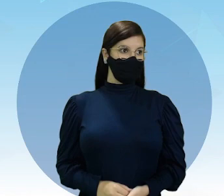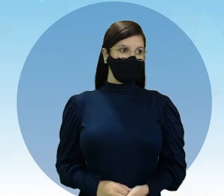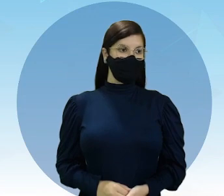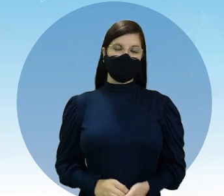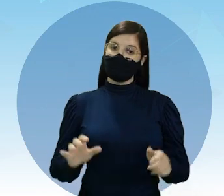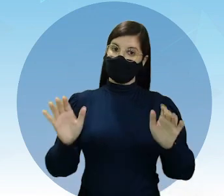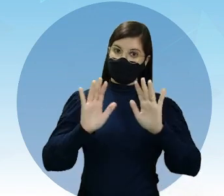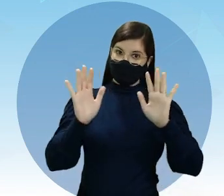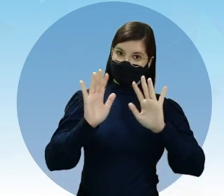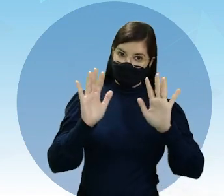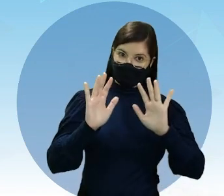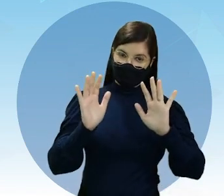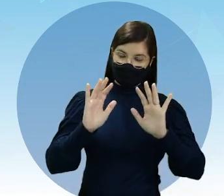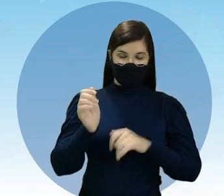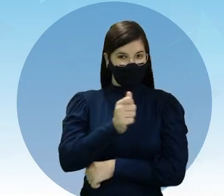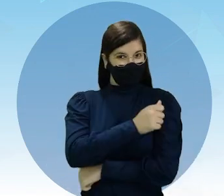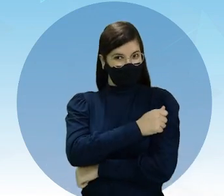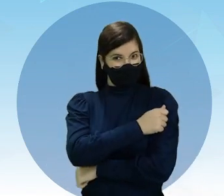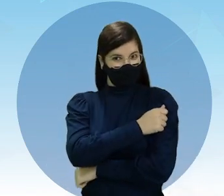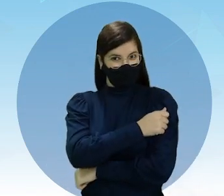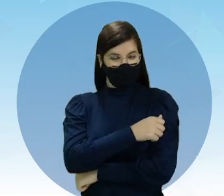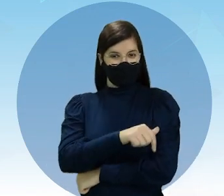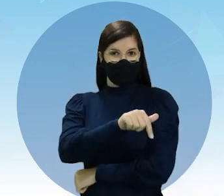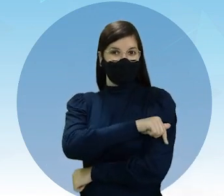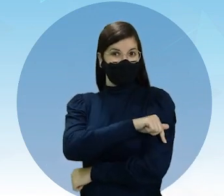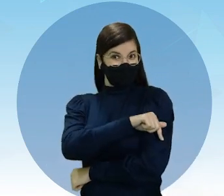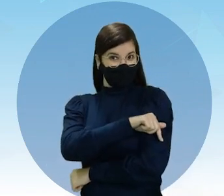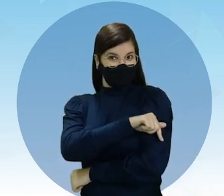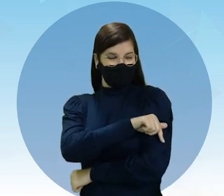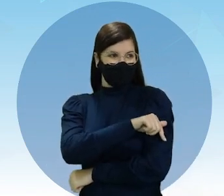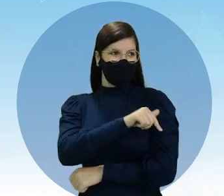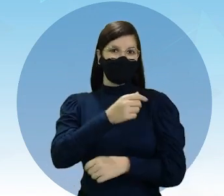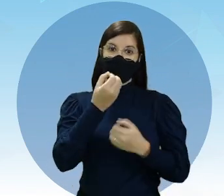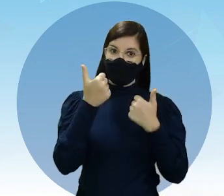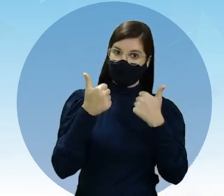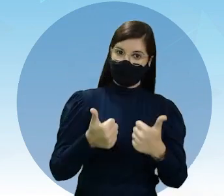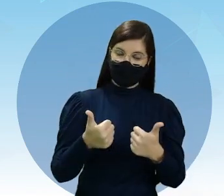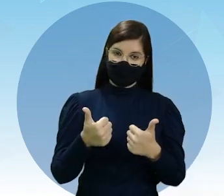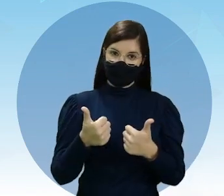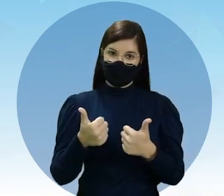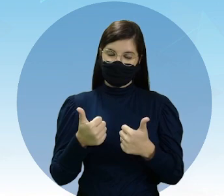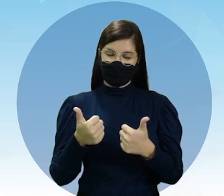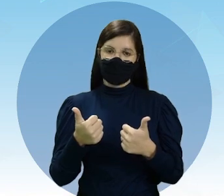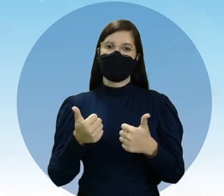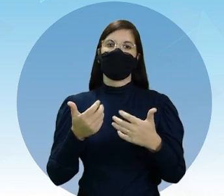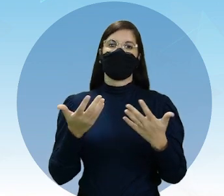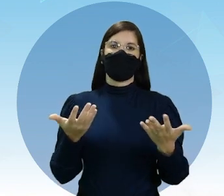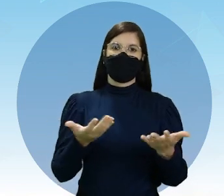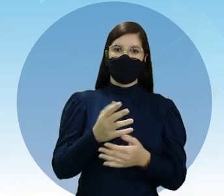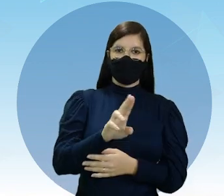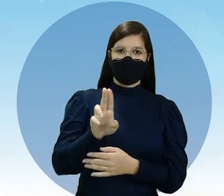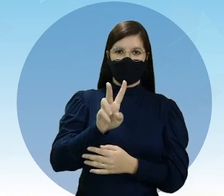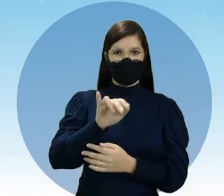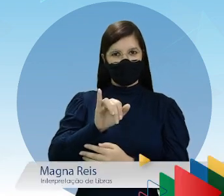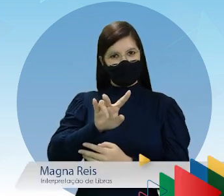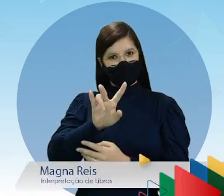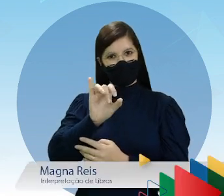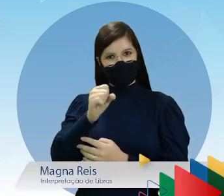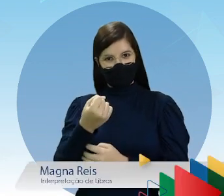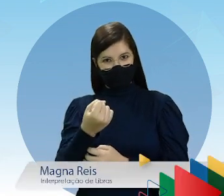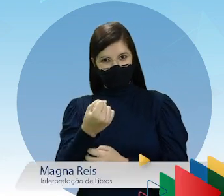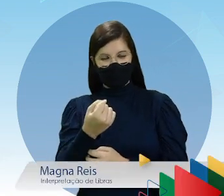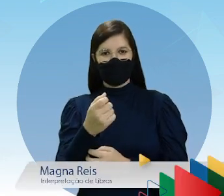Olá, queridos alunos do sétimo ano, tudo bem com vocês? Meu nome é Ives Fernando,